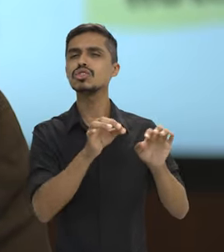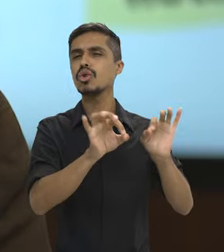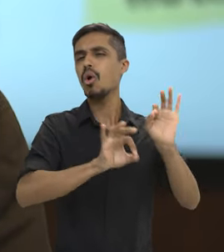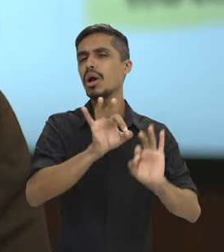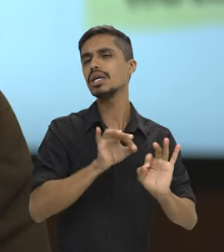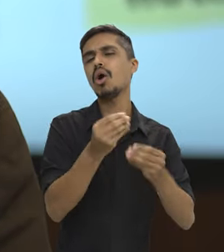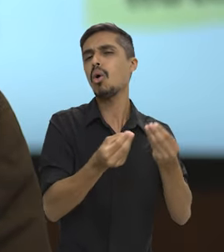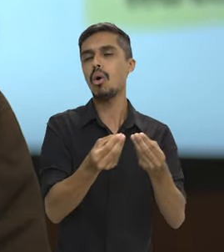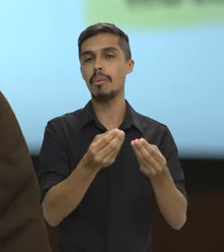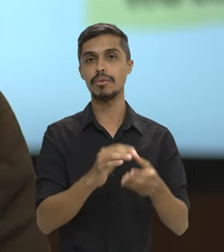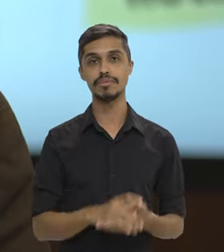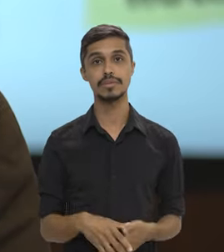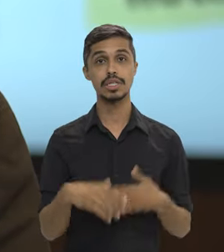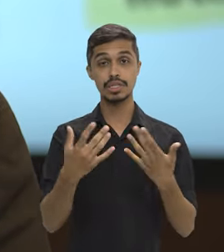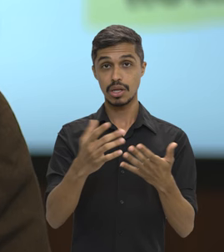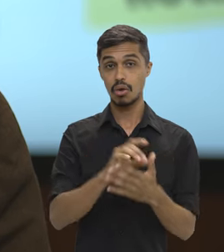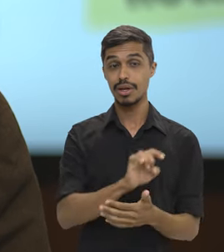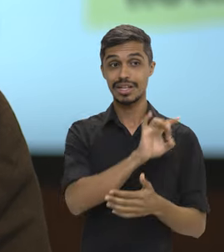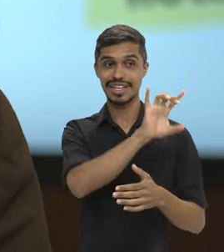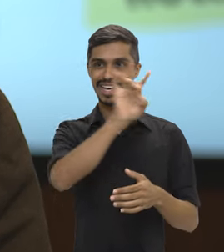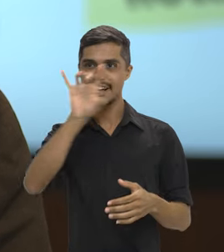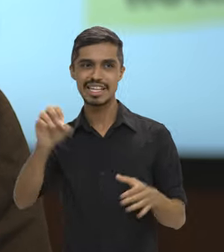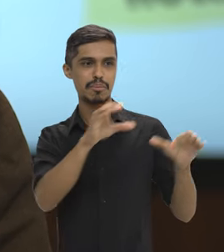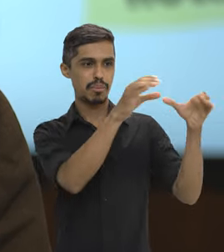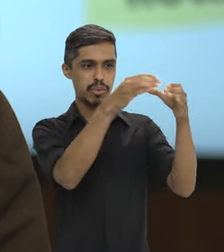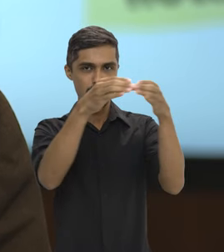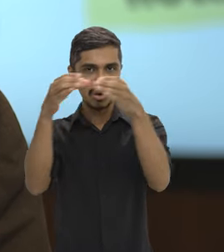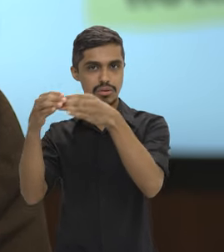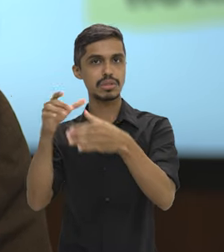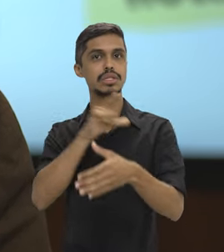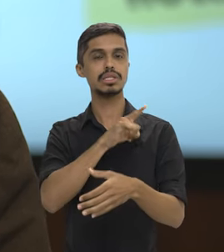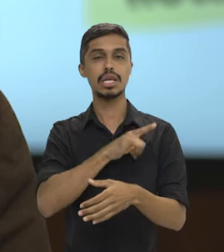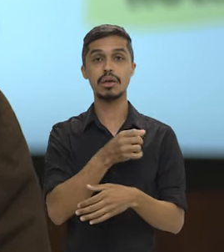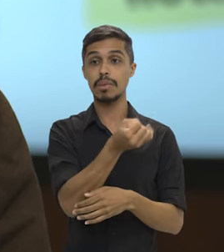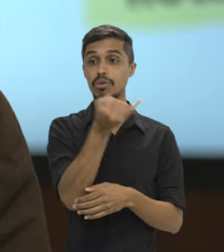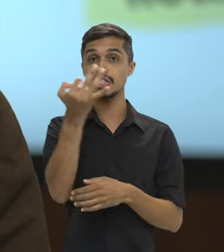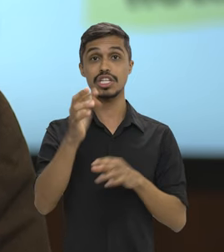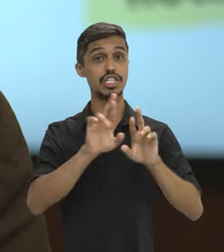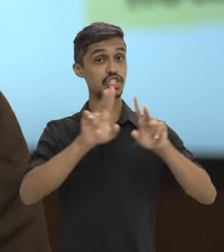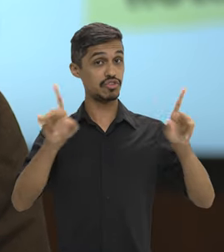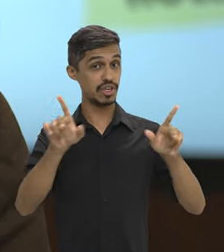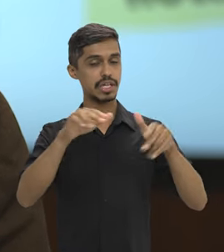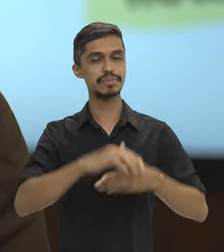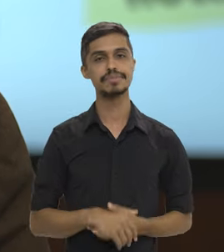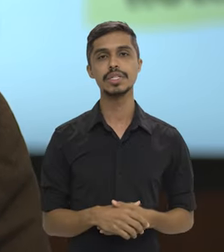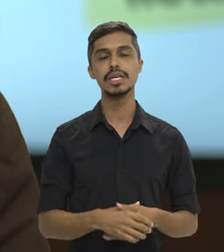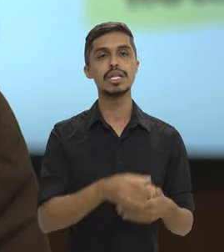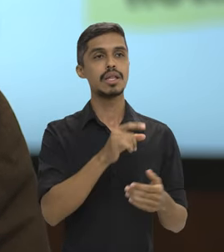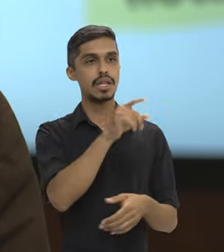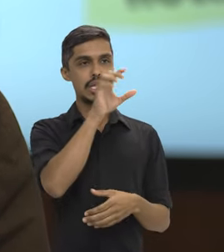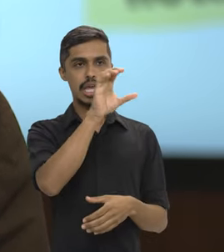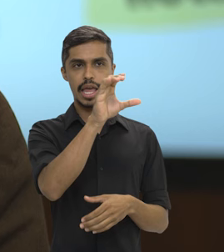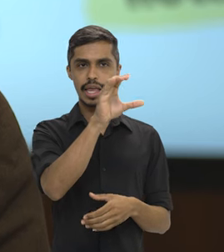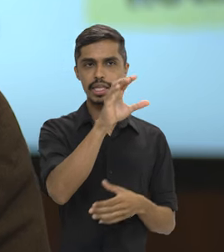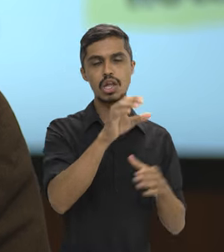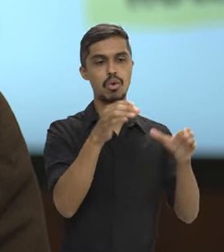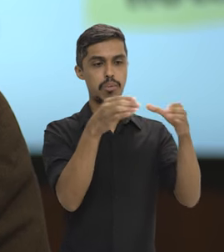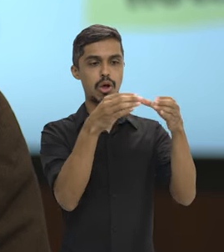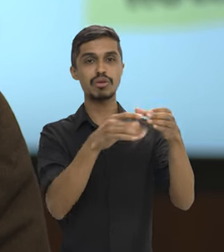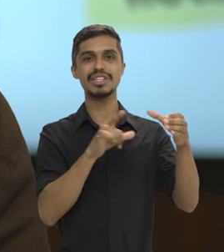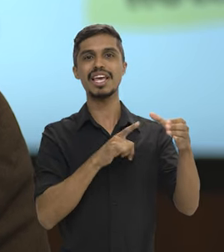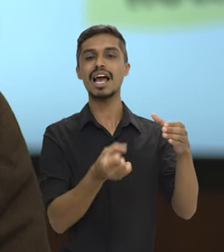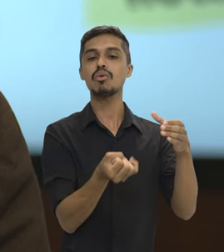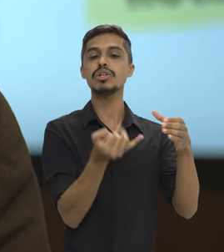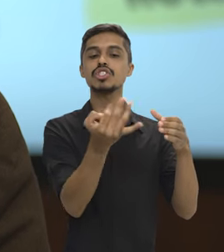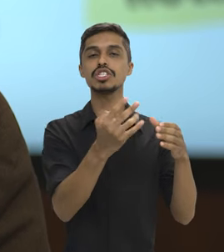Nesse caso, ela funciona pelo bloco, tá? Em cada bloco vão ser aprovados até duas vezes